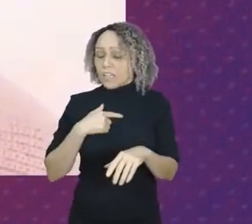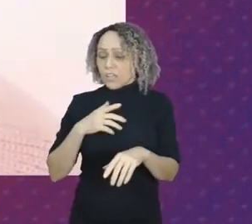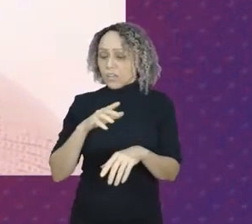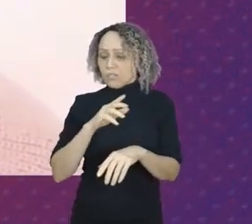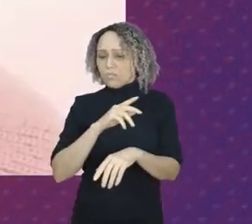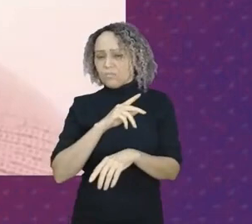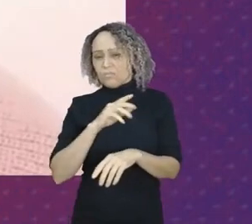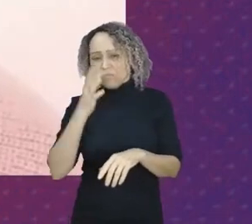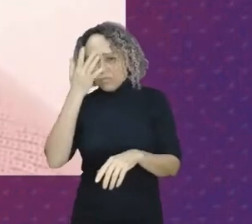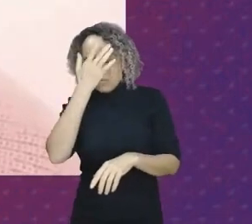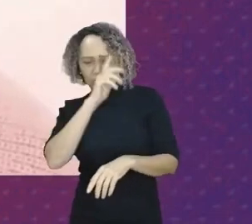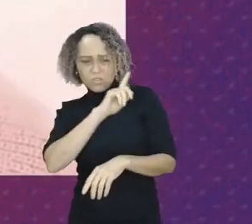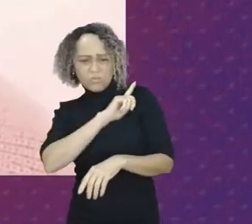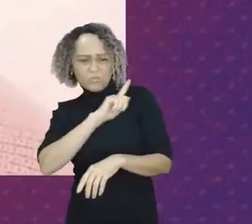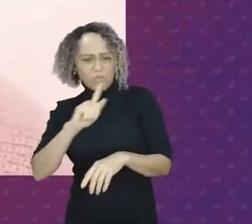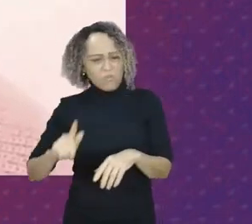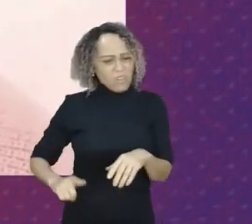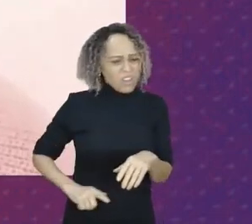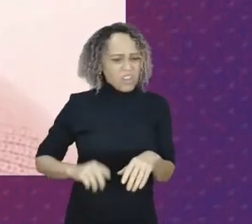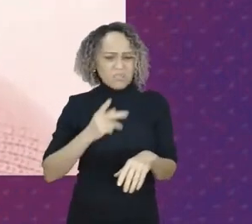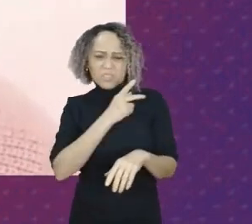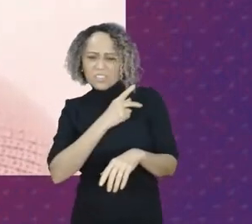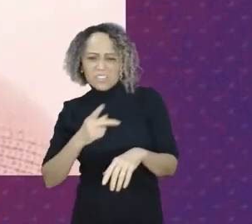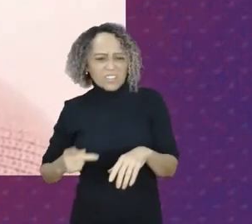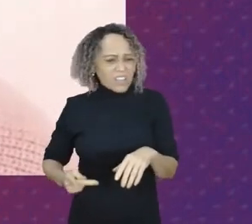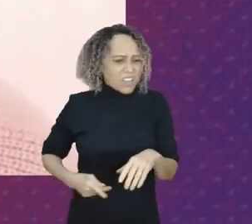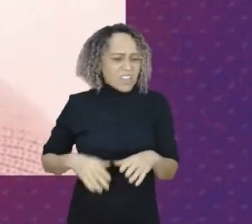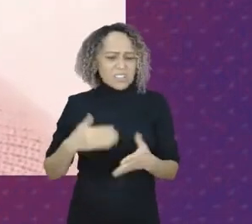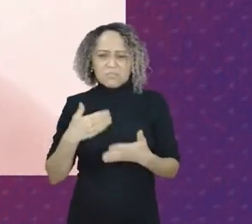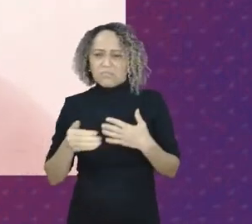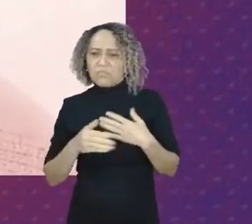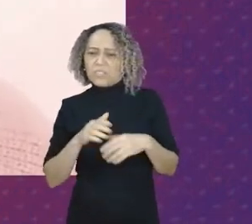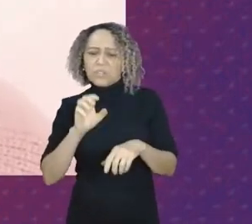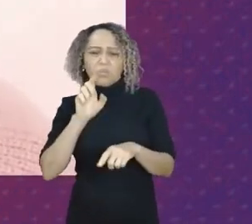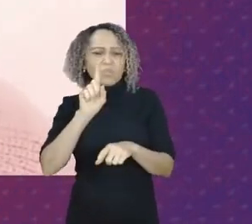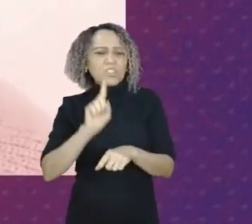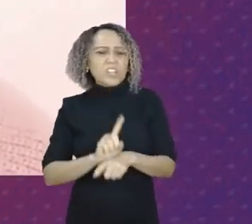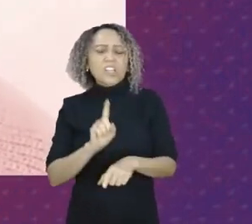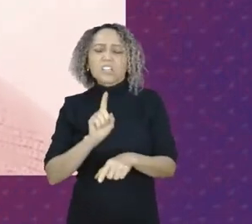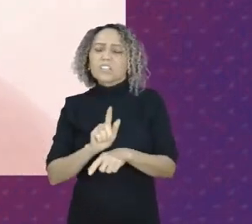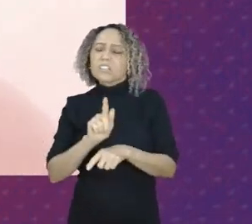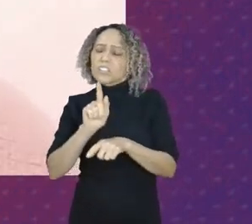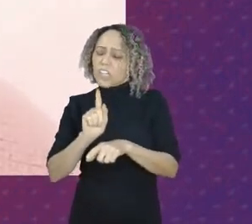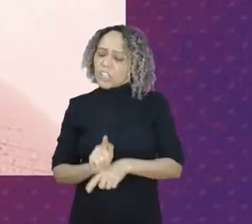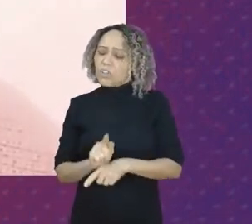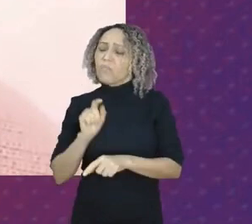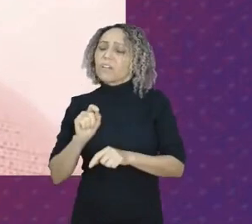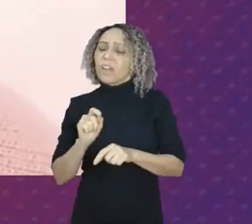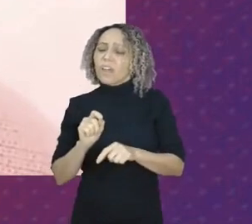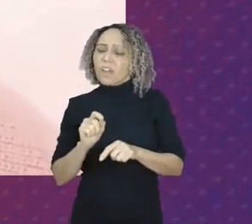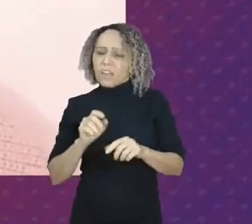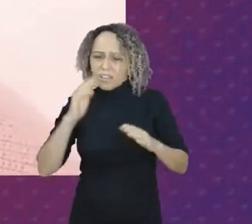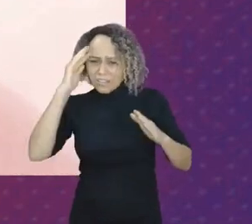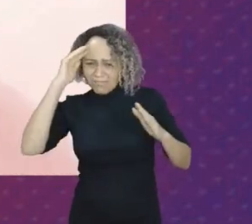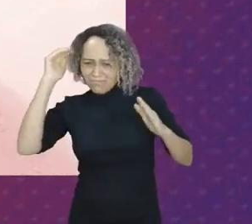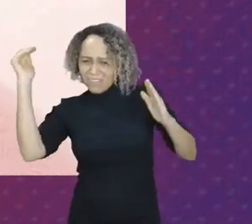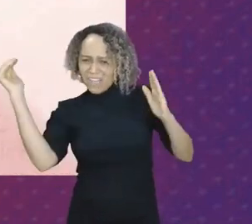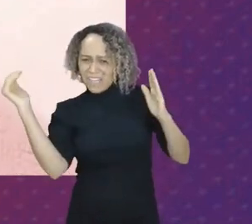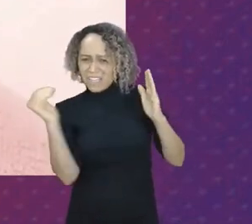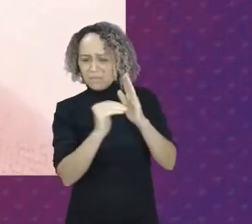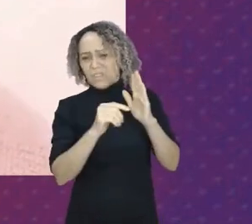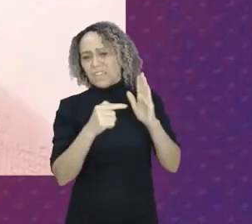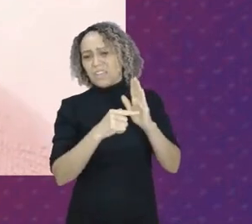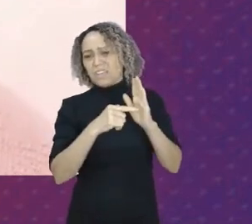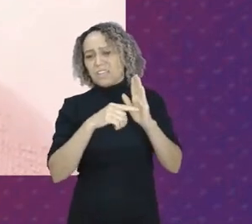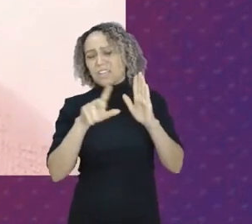tenham sensibilidade para com a pauta, com o tema da lei, porque senão não acontece, elas